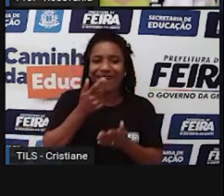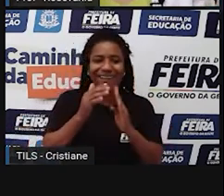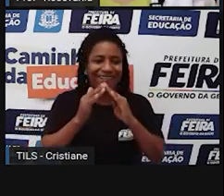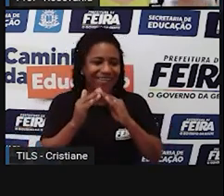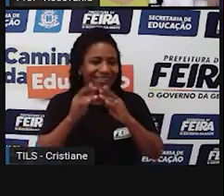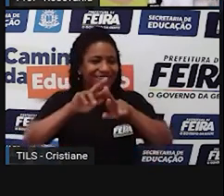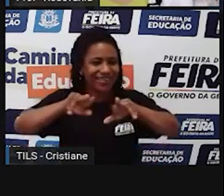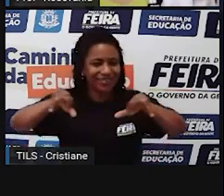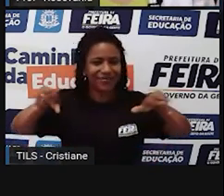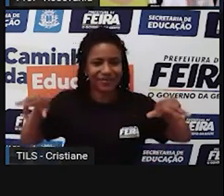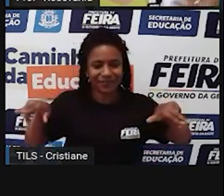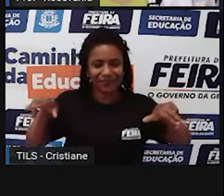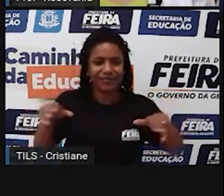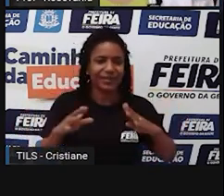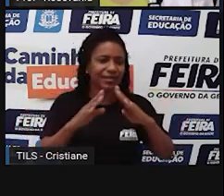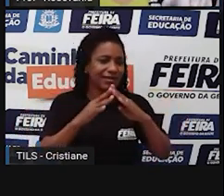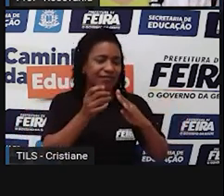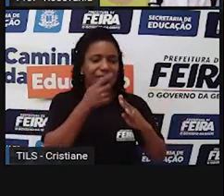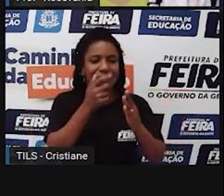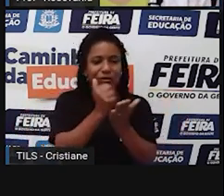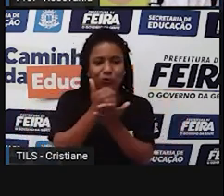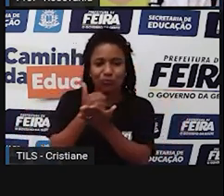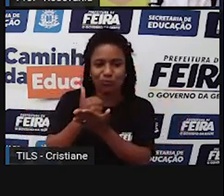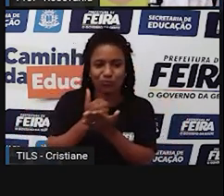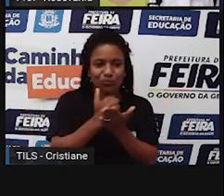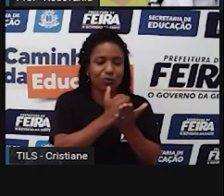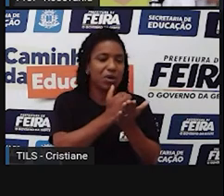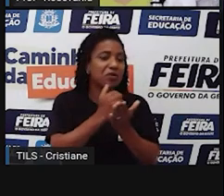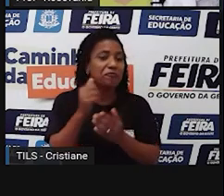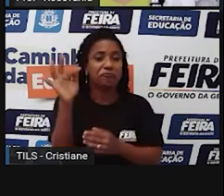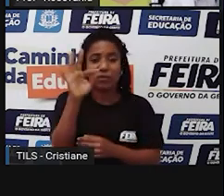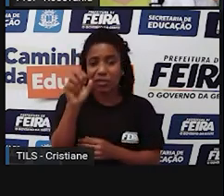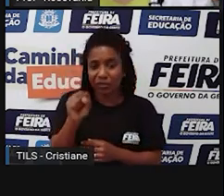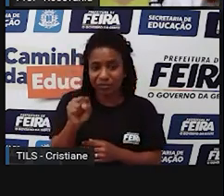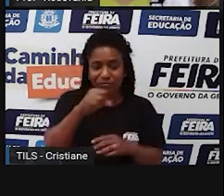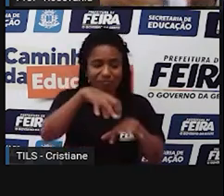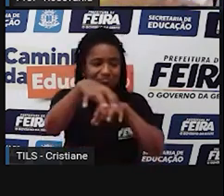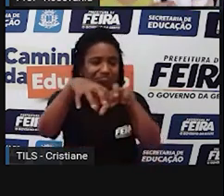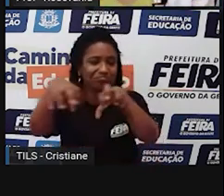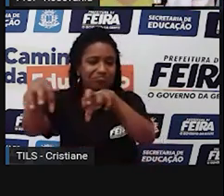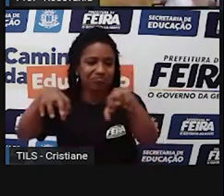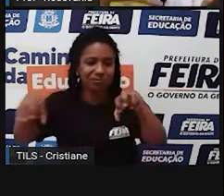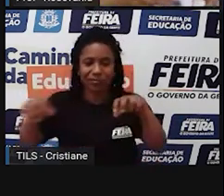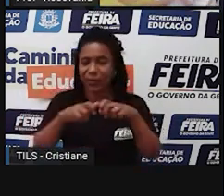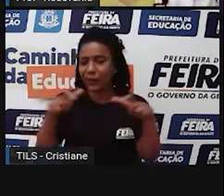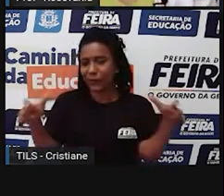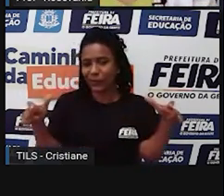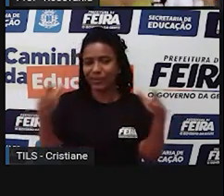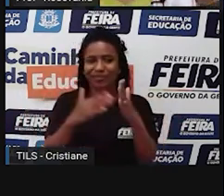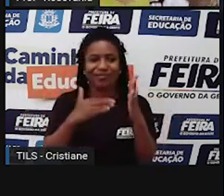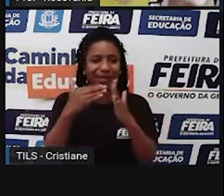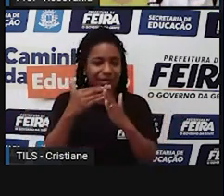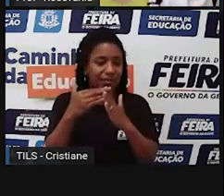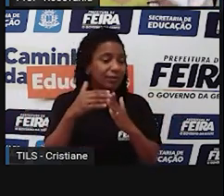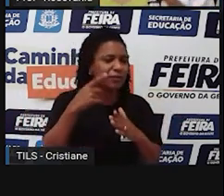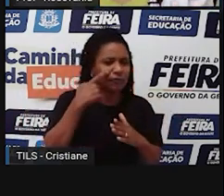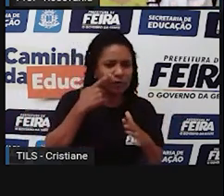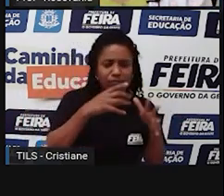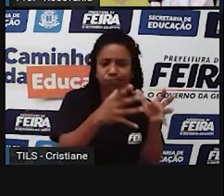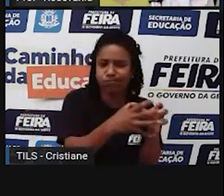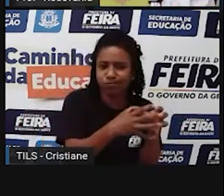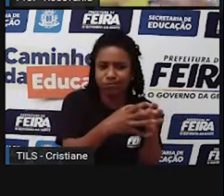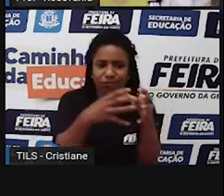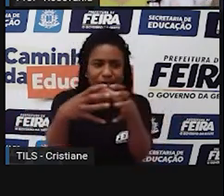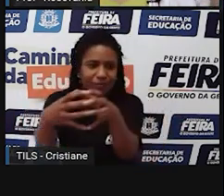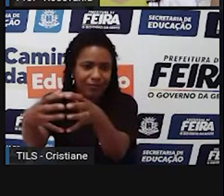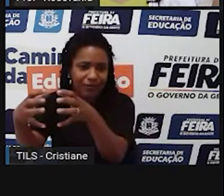Embora as farmácias hoje estejam espalhadas pela cidade toda, mas você percebe que tem setores, tem divisão ali.